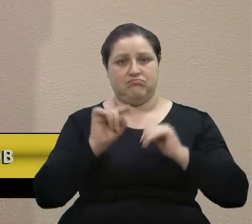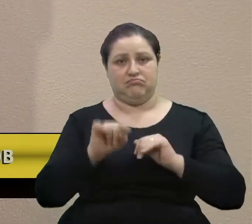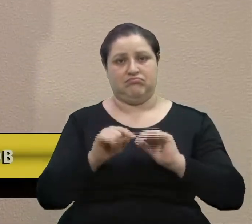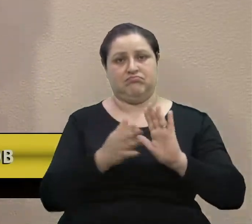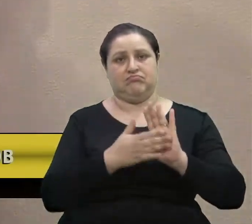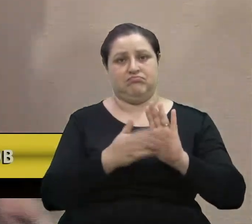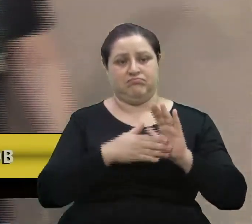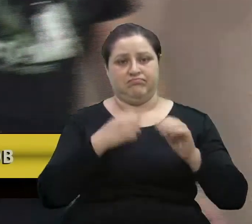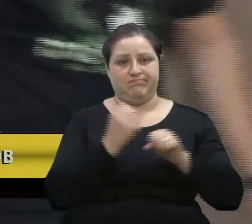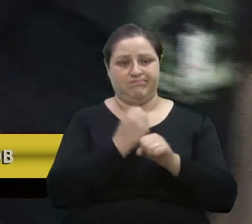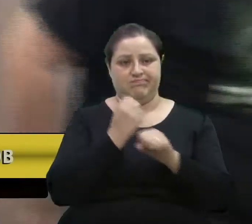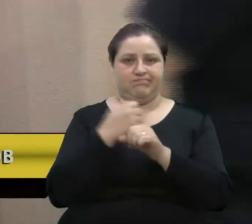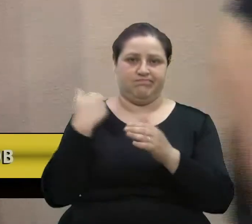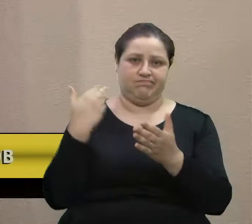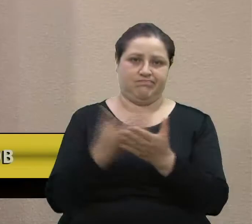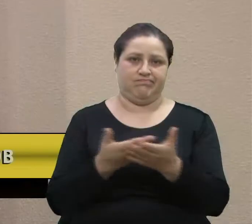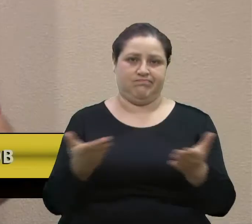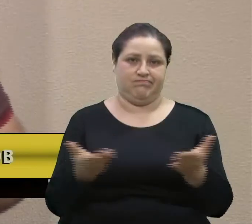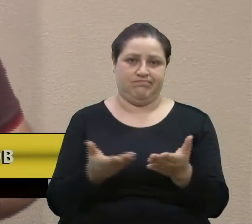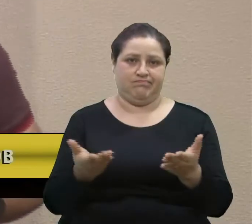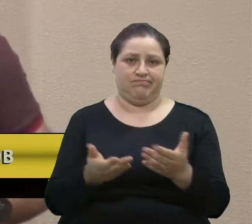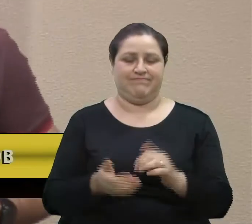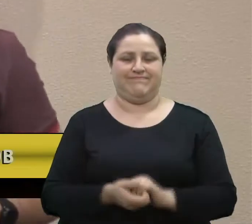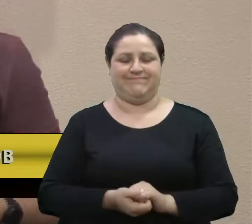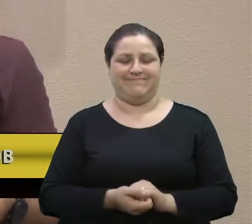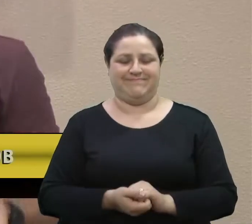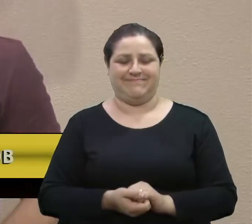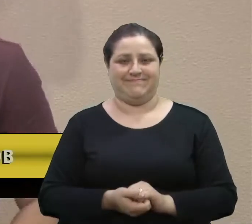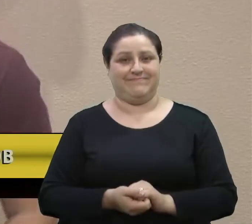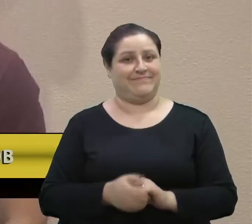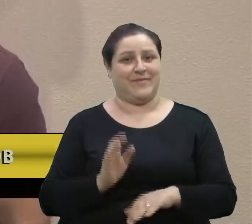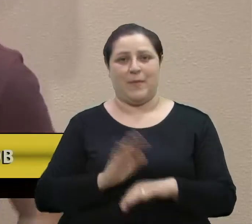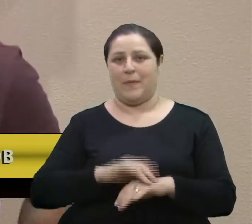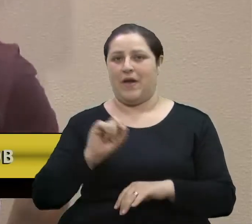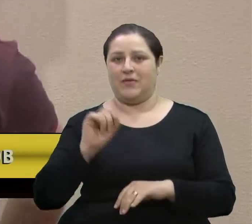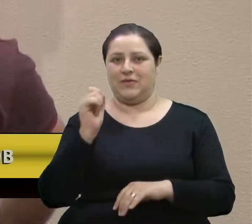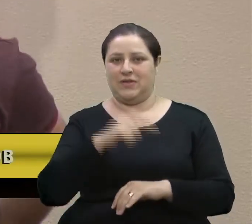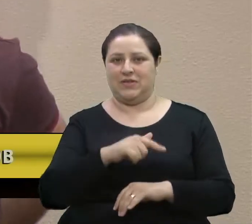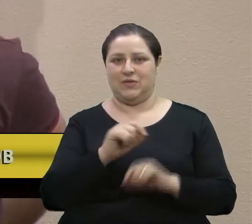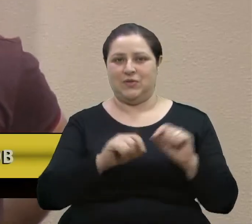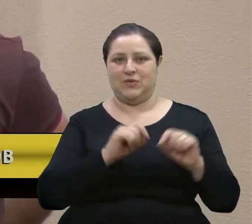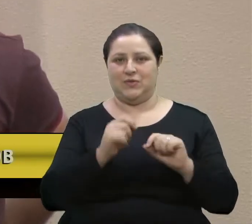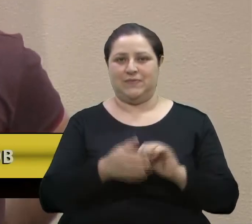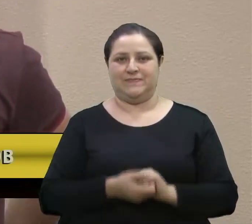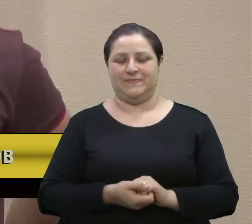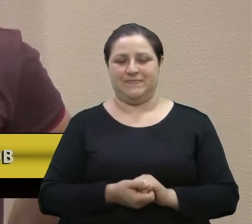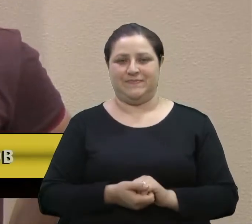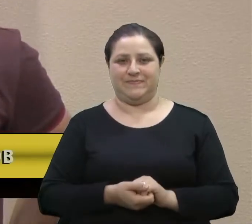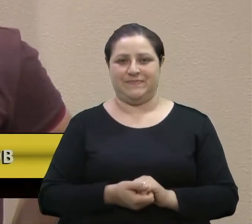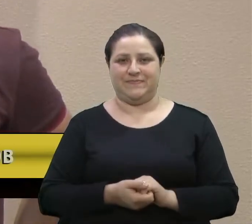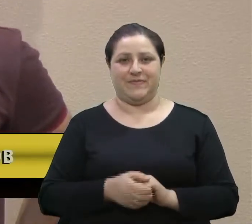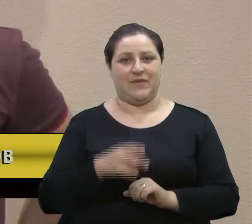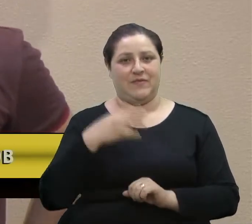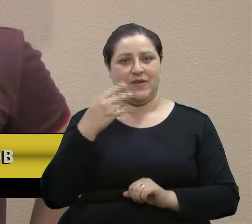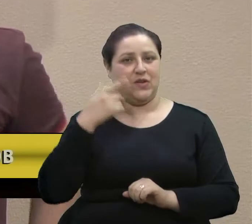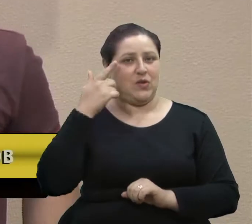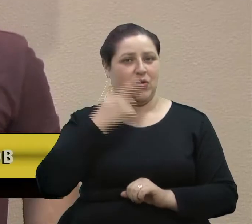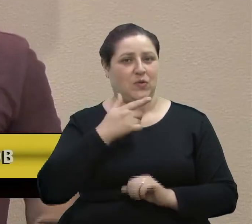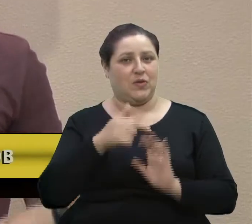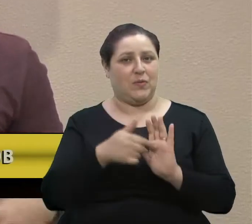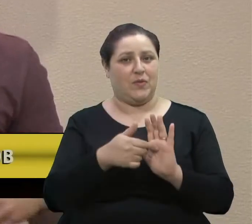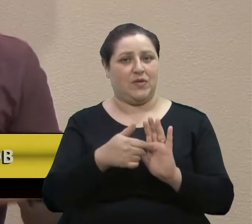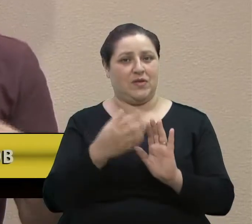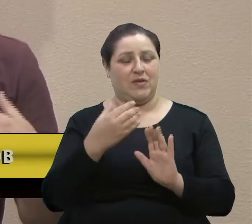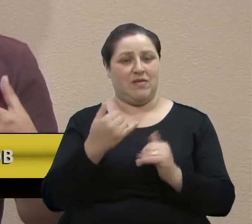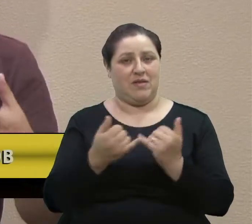construiu até esse momento aqui hoje. E muito mais do que isso. Muito mais do que isso. O vereador Lucas deu o exemplo do seu